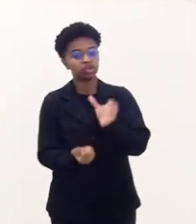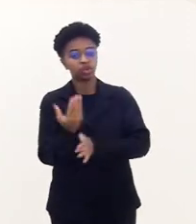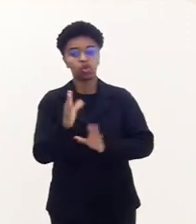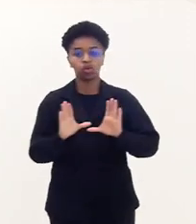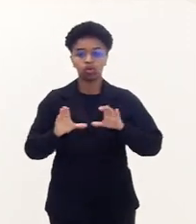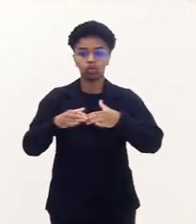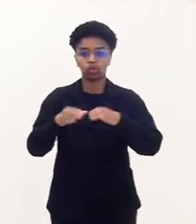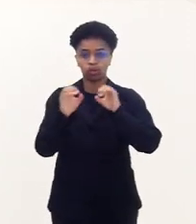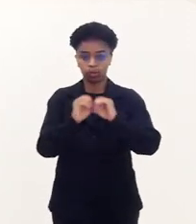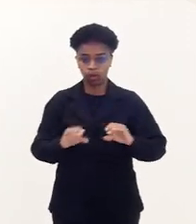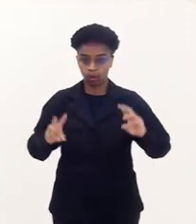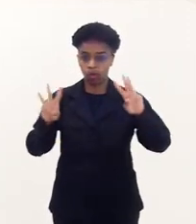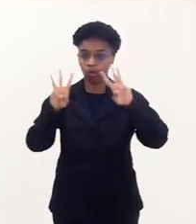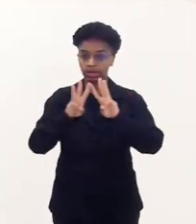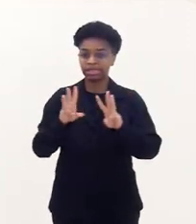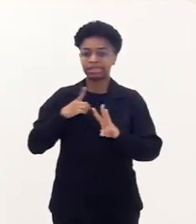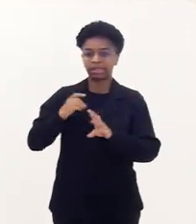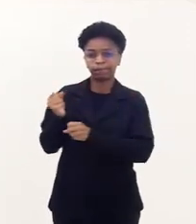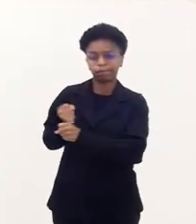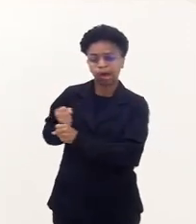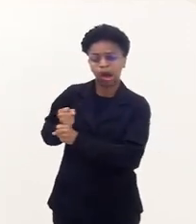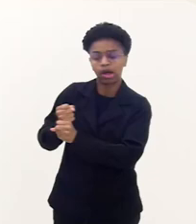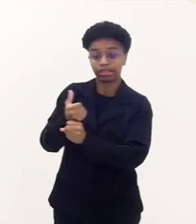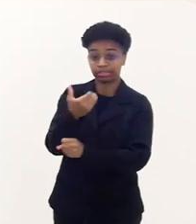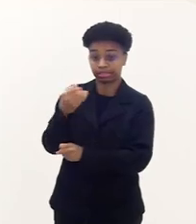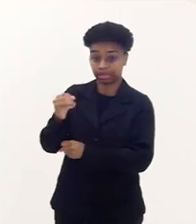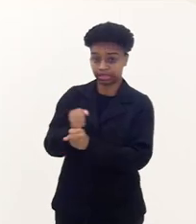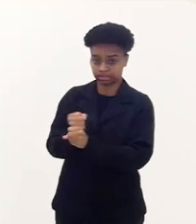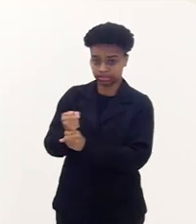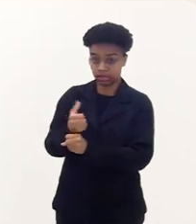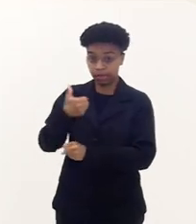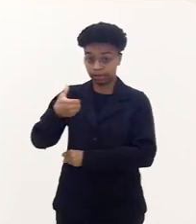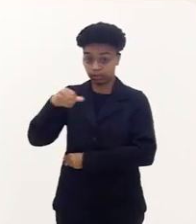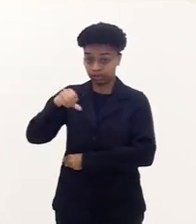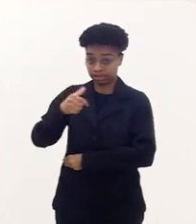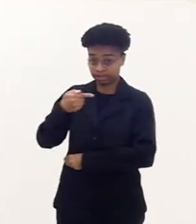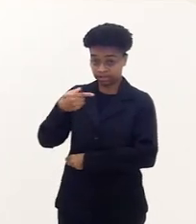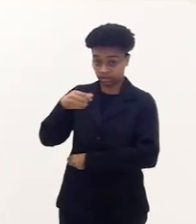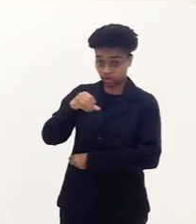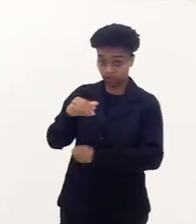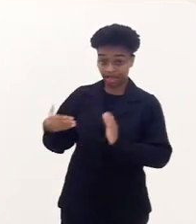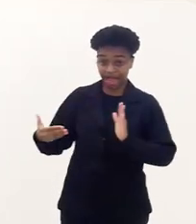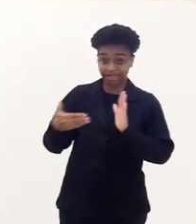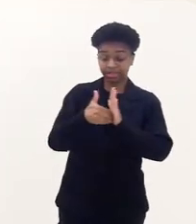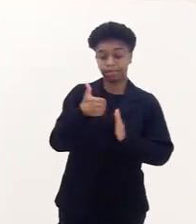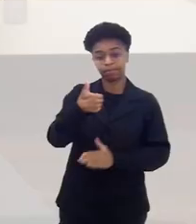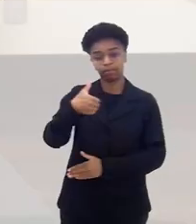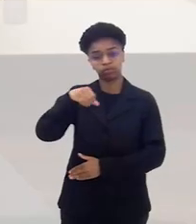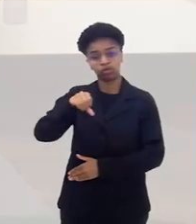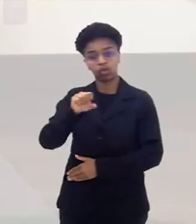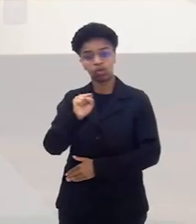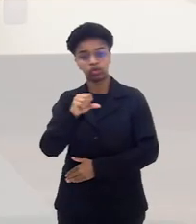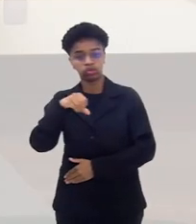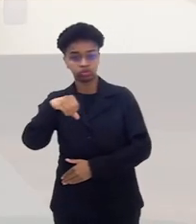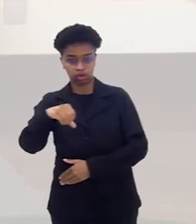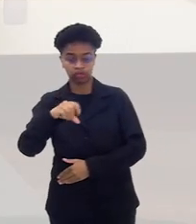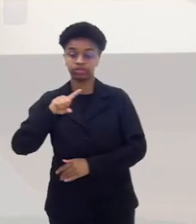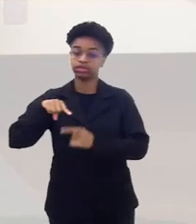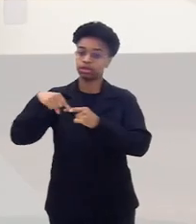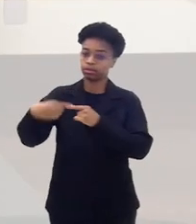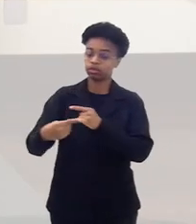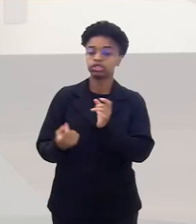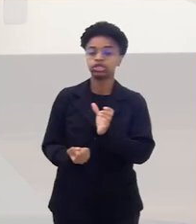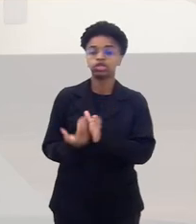grupo nas Nações Unidas, que durante 10 anos, de 1979 a 1989, e concebeu